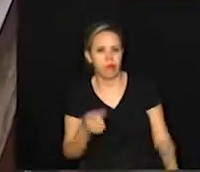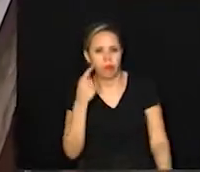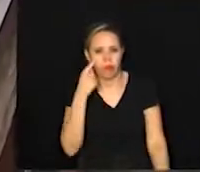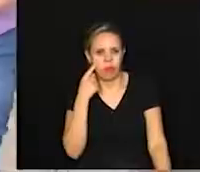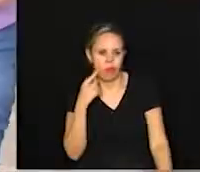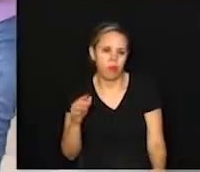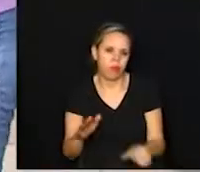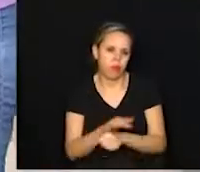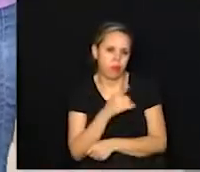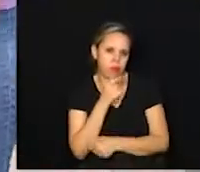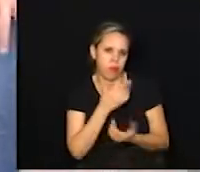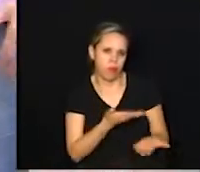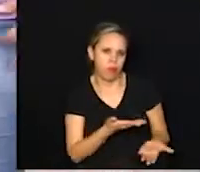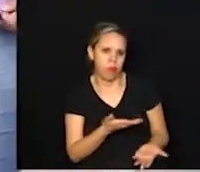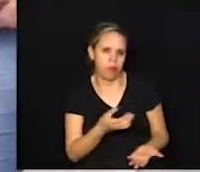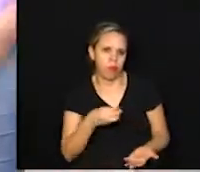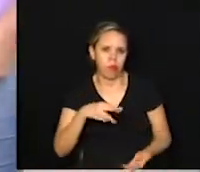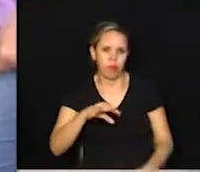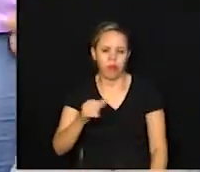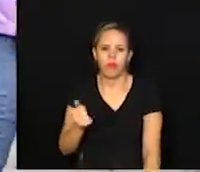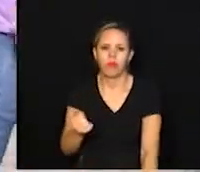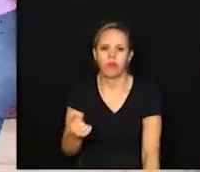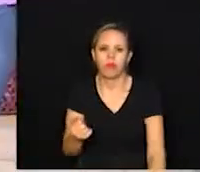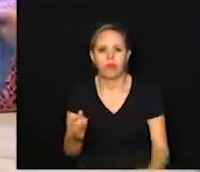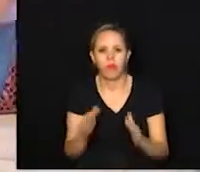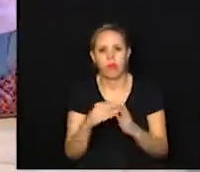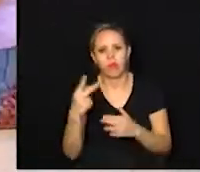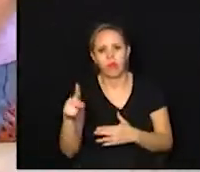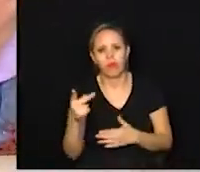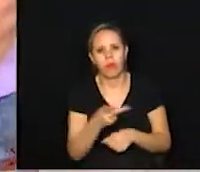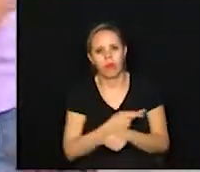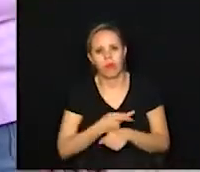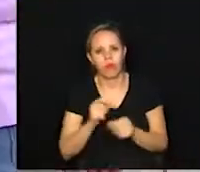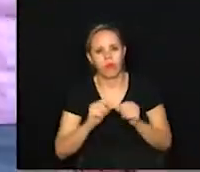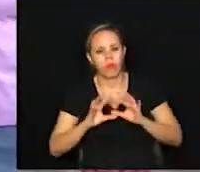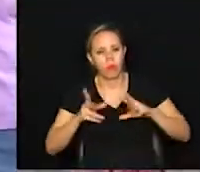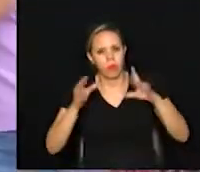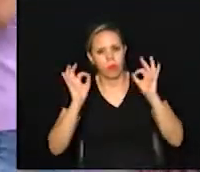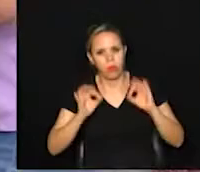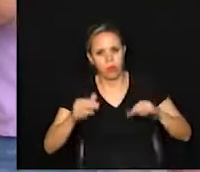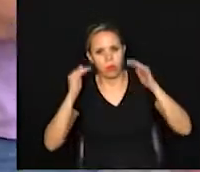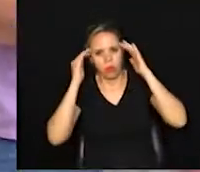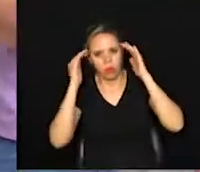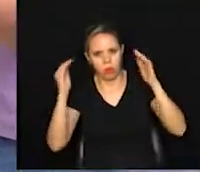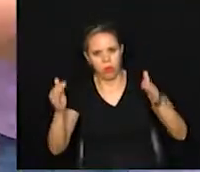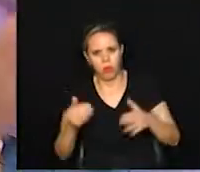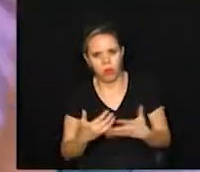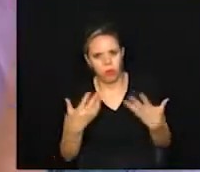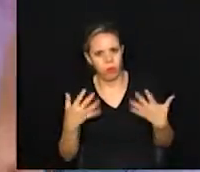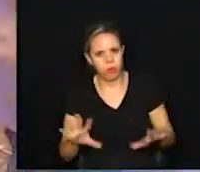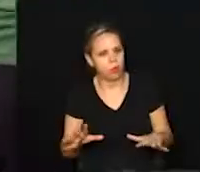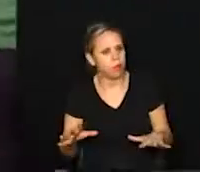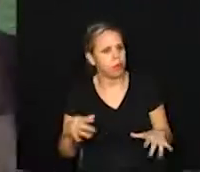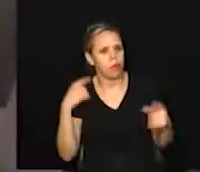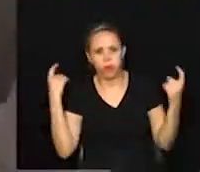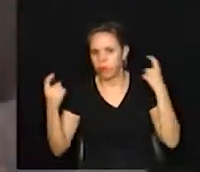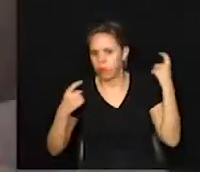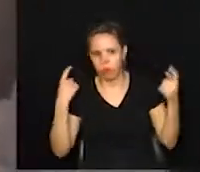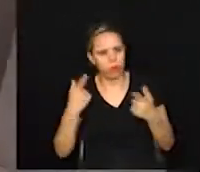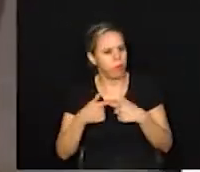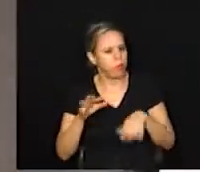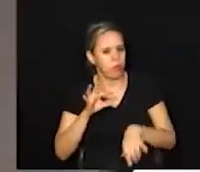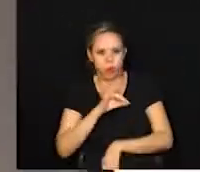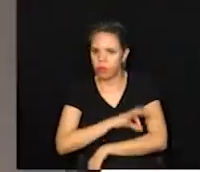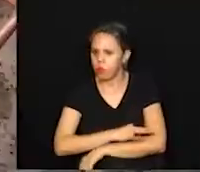acúmulo de água. A Márcia, que recebeu a equipe na casa dela, procura fazer tudo direitinho. Não quer dor de cabeça com o